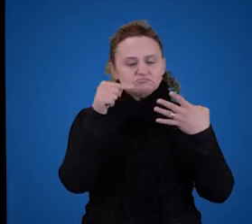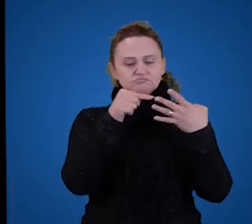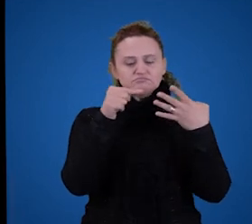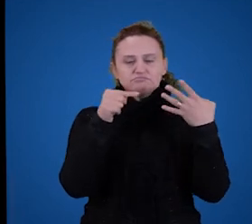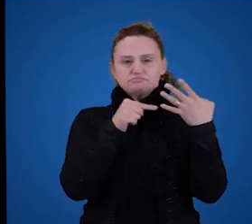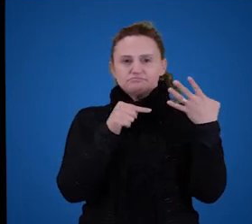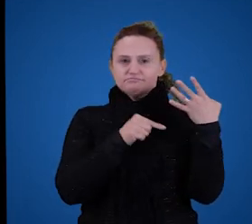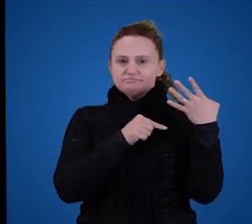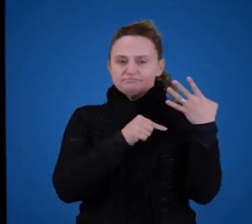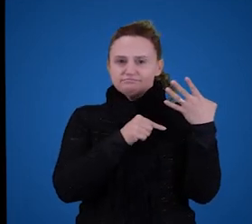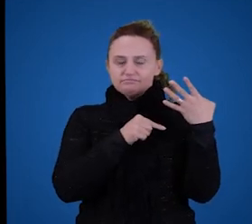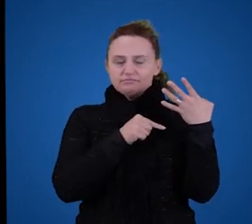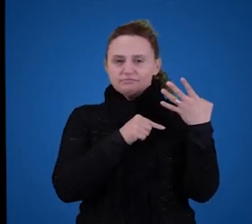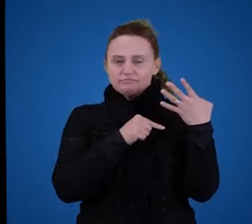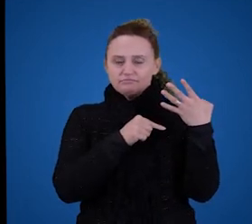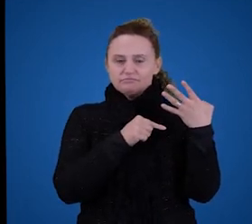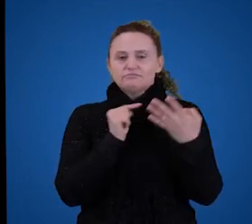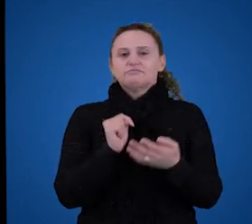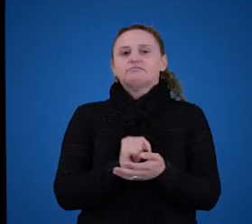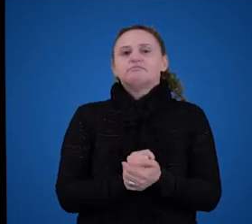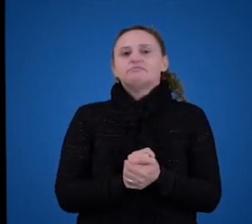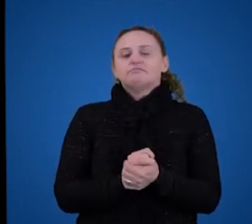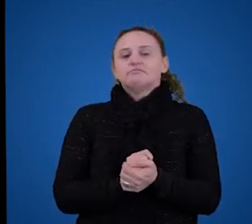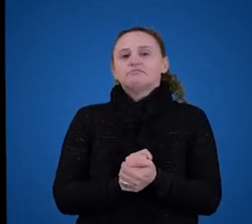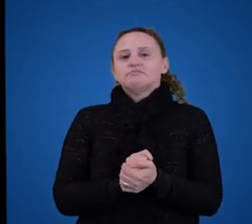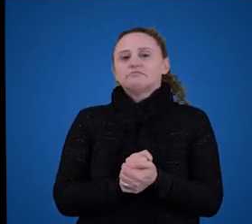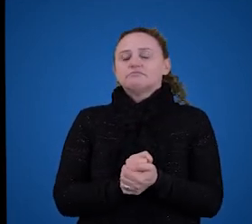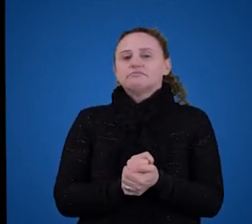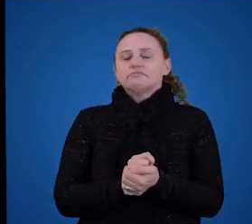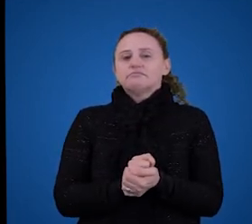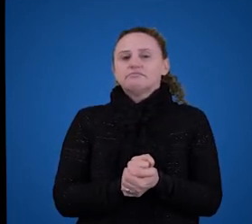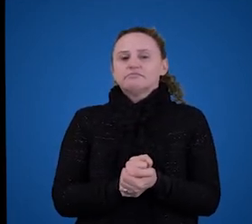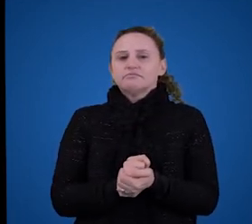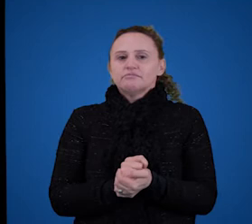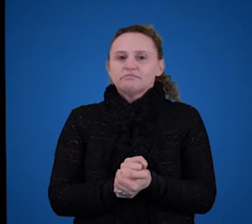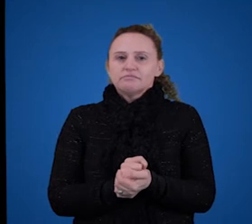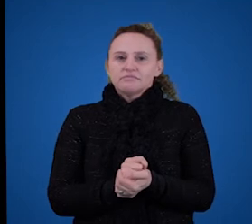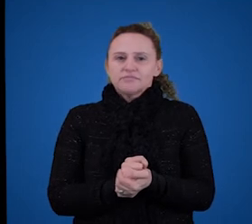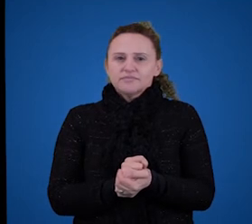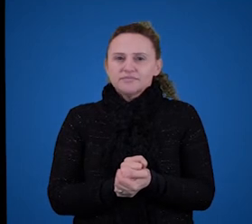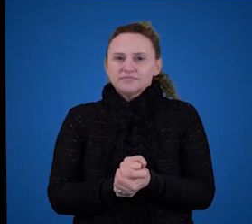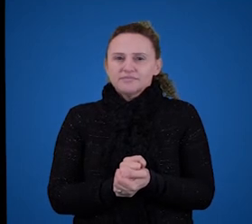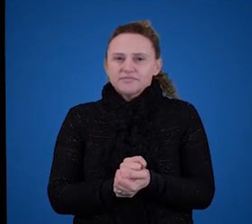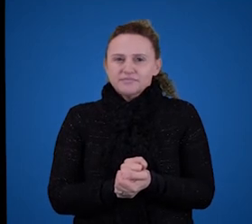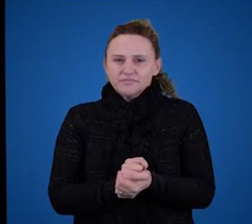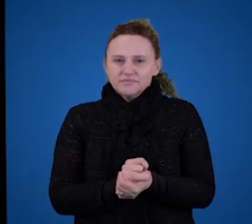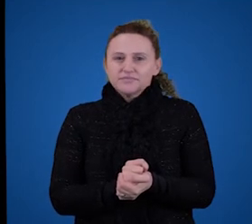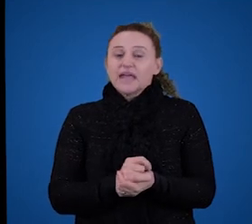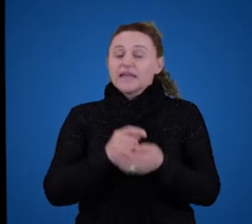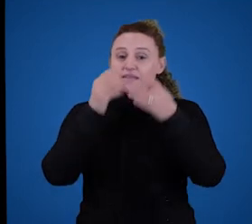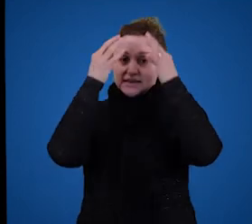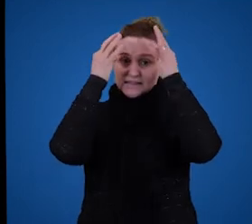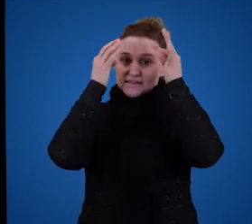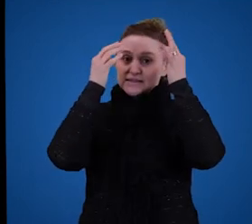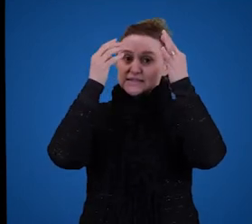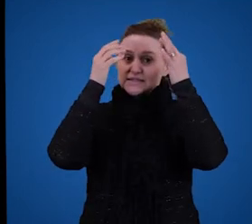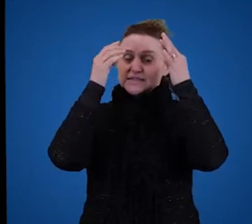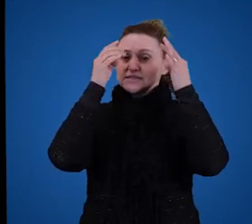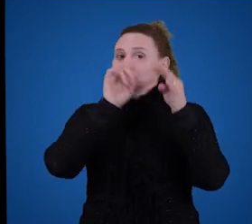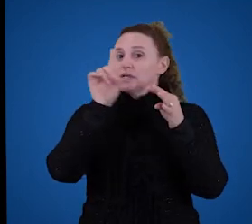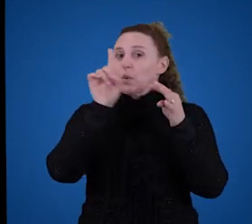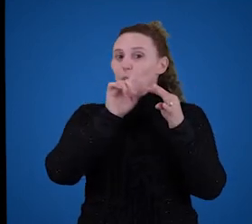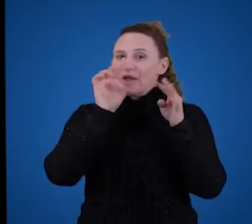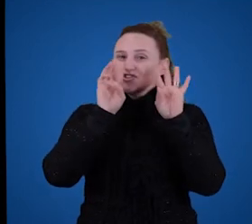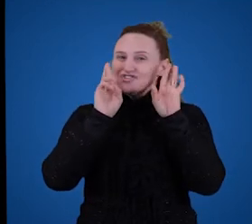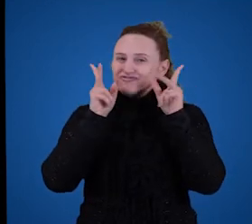são as numeradas aqui, de um a quatro, elas, como eu disse, são hipóteses, não são teorias, né? Ou seja,